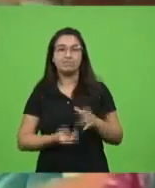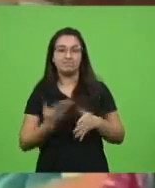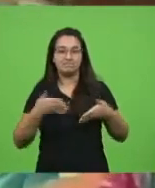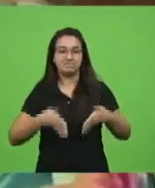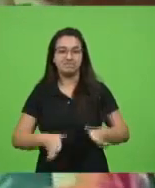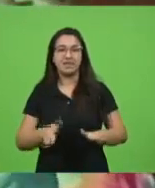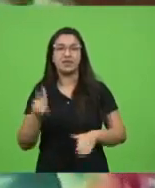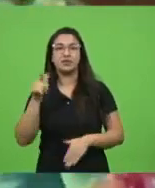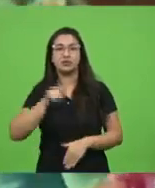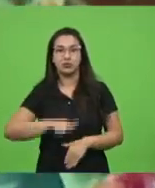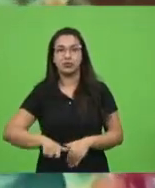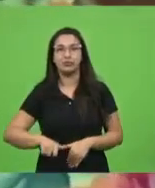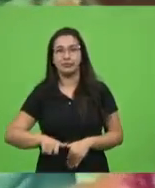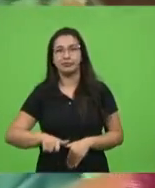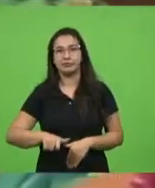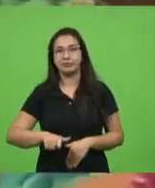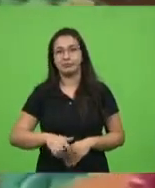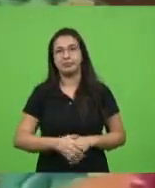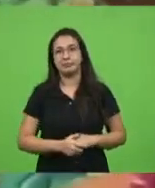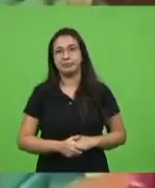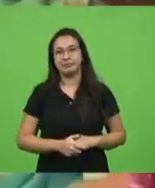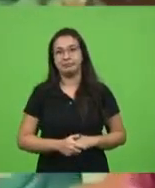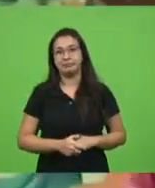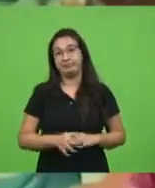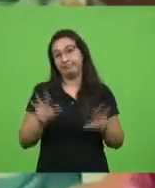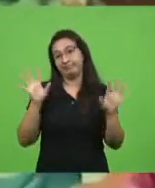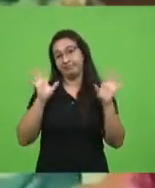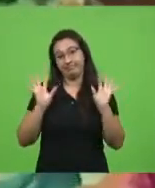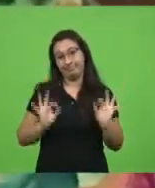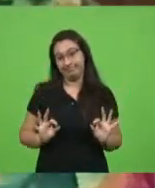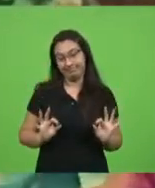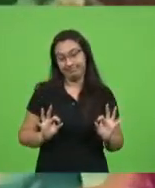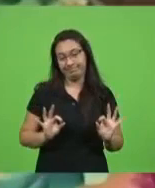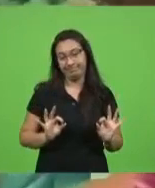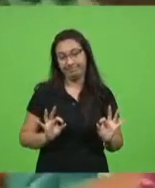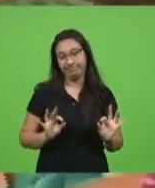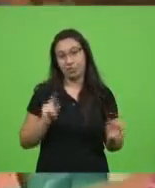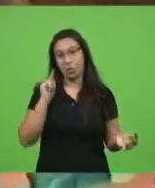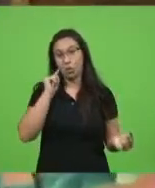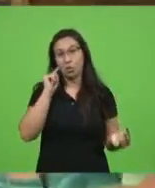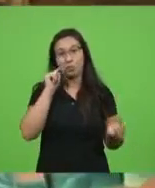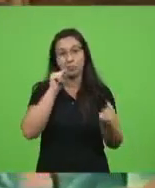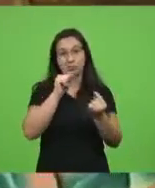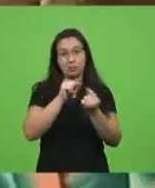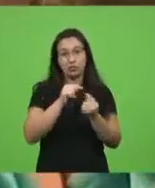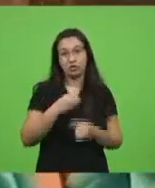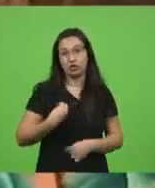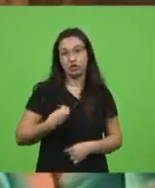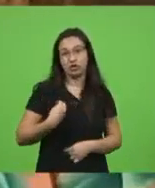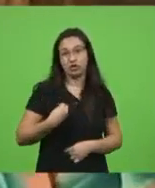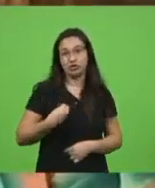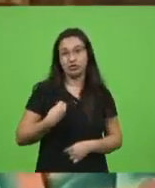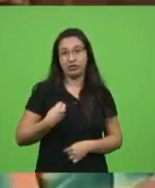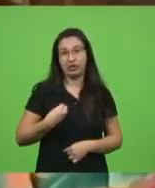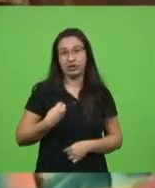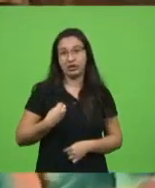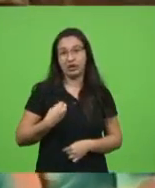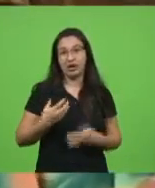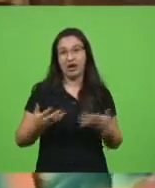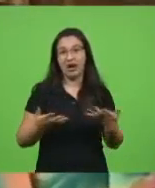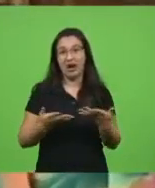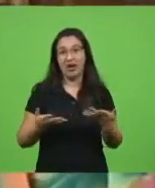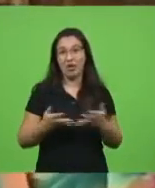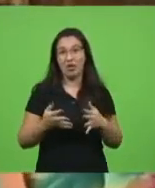Tá? Eu não sei. Nossos objetivos de vida estão sendo traçados? são